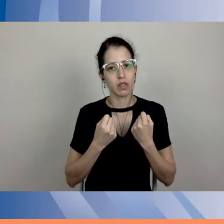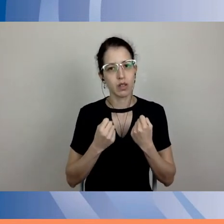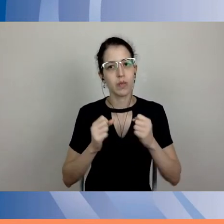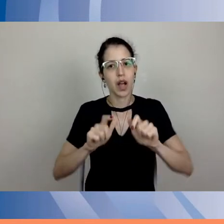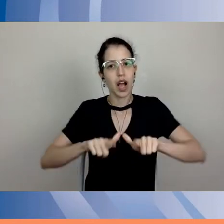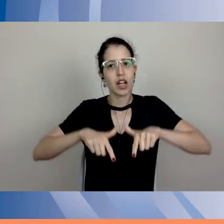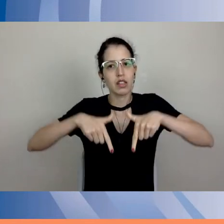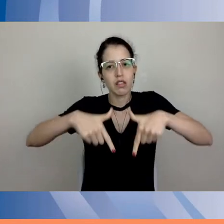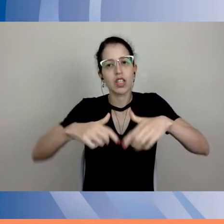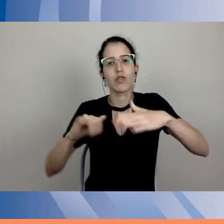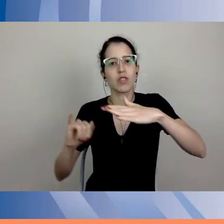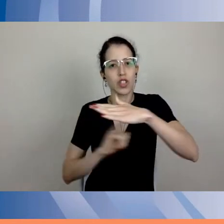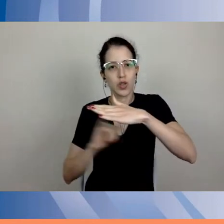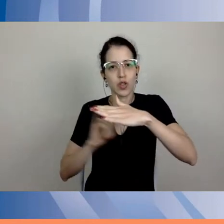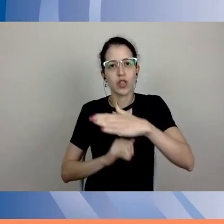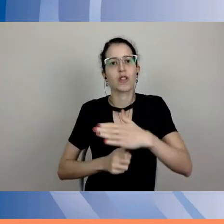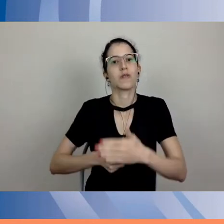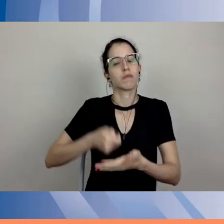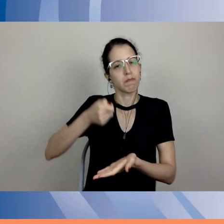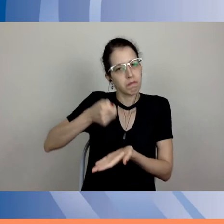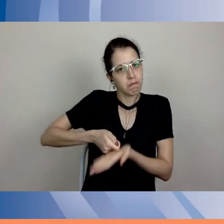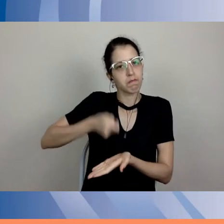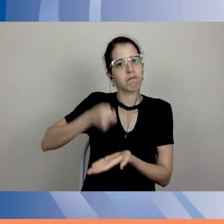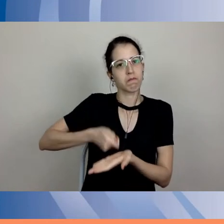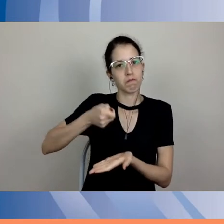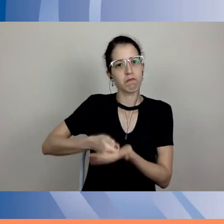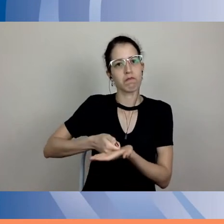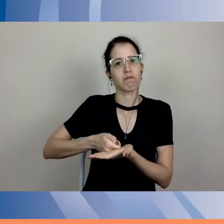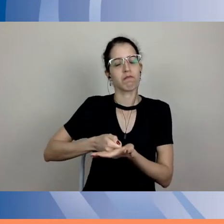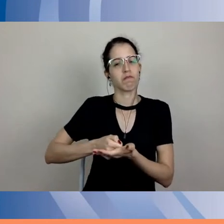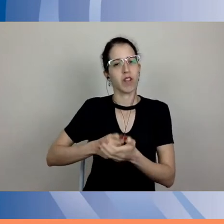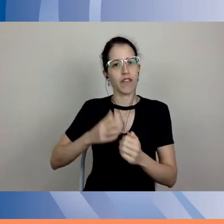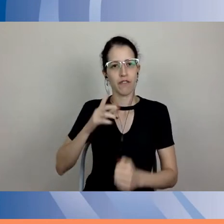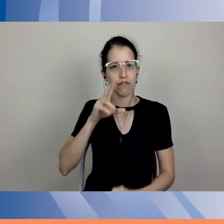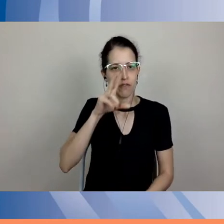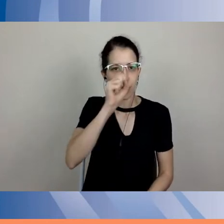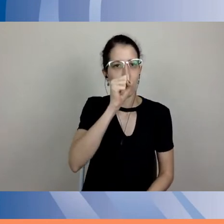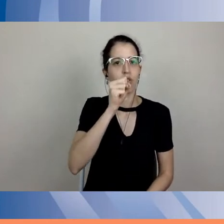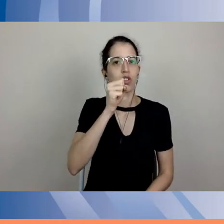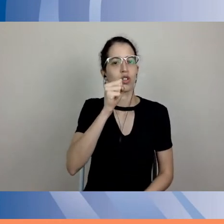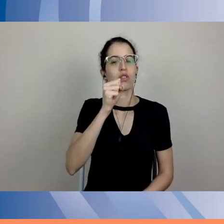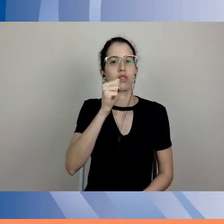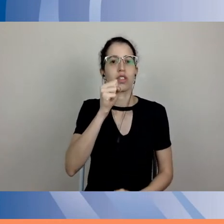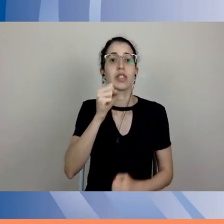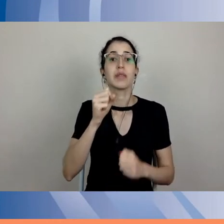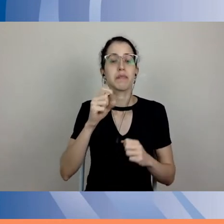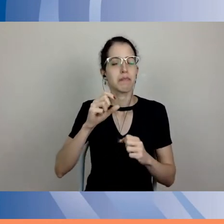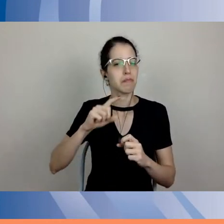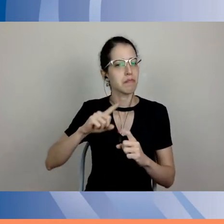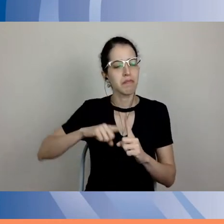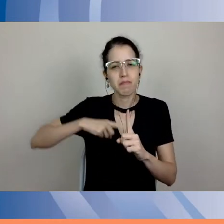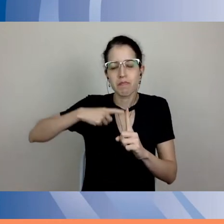institucional mais vigorosa, mais intensiva e mais institucional,